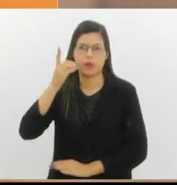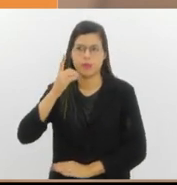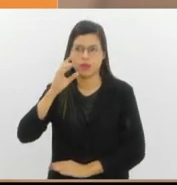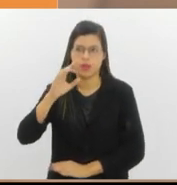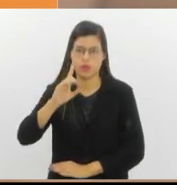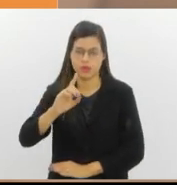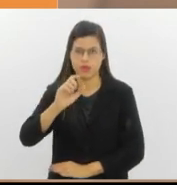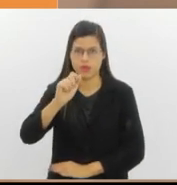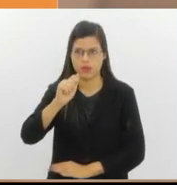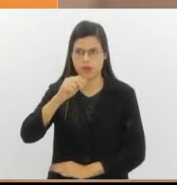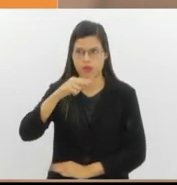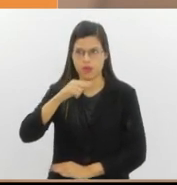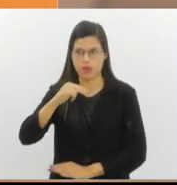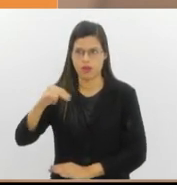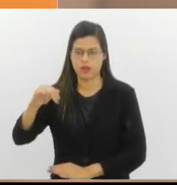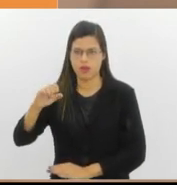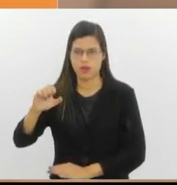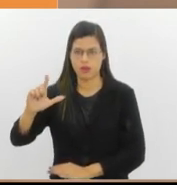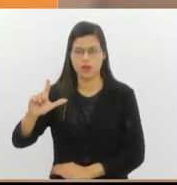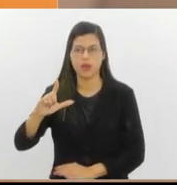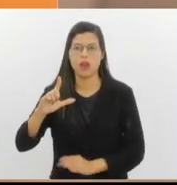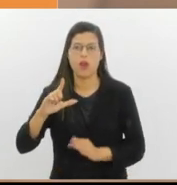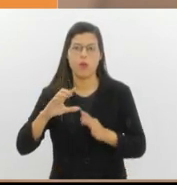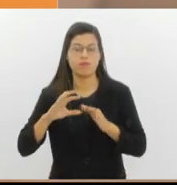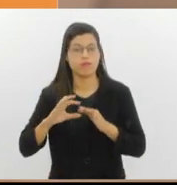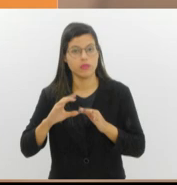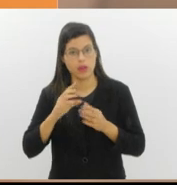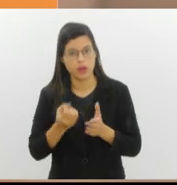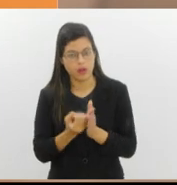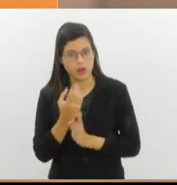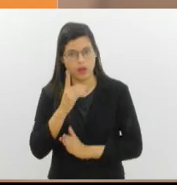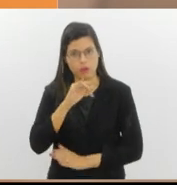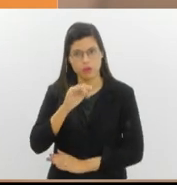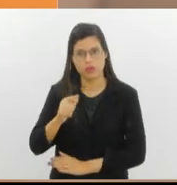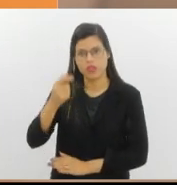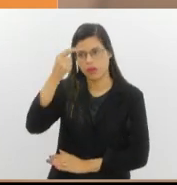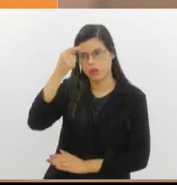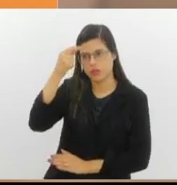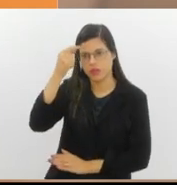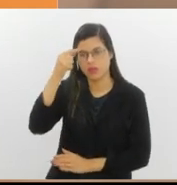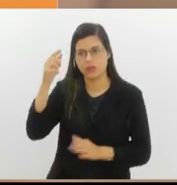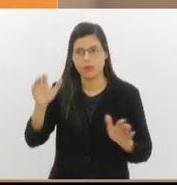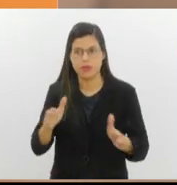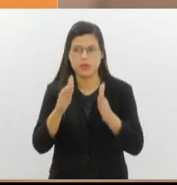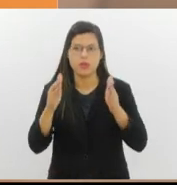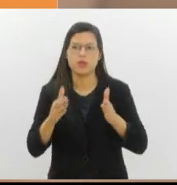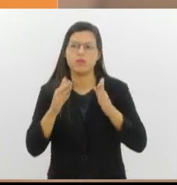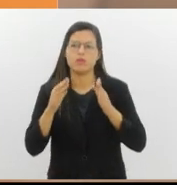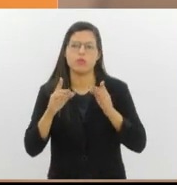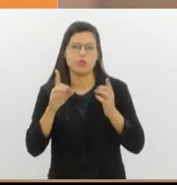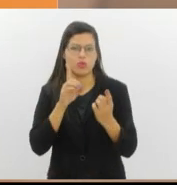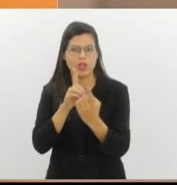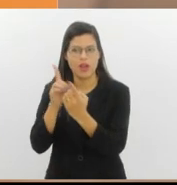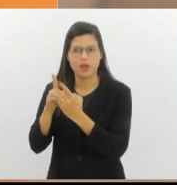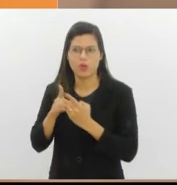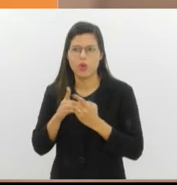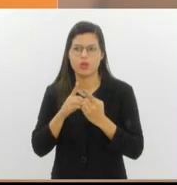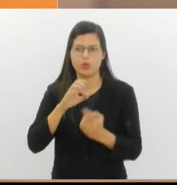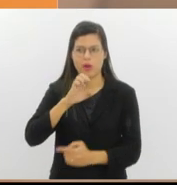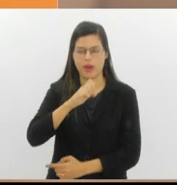que cria o dia da conscientização e incentiva o diagnóstico precoce da epidermólise bolhosa.